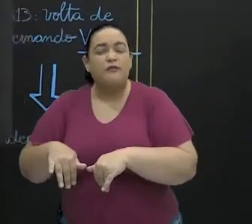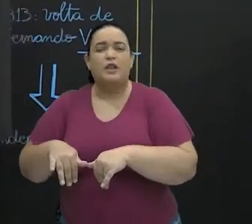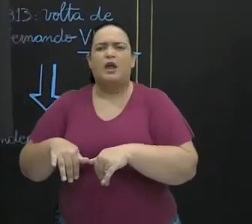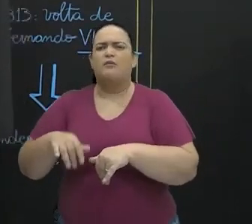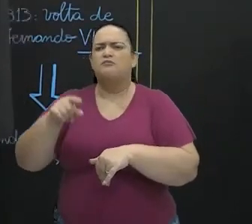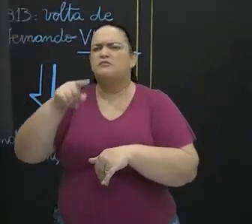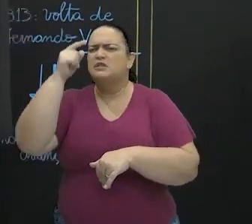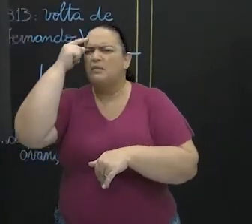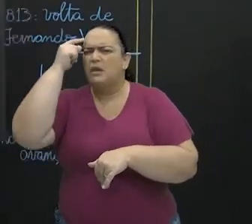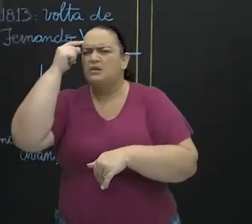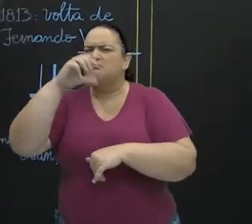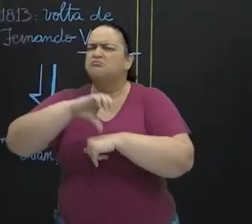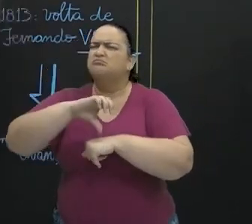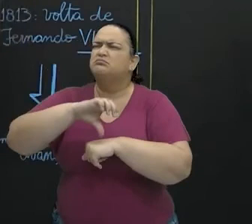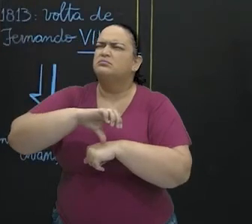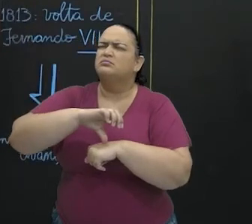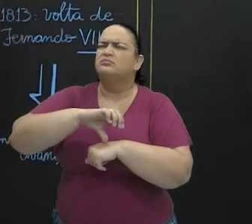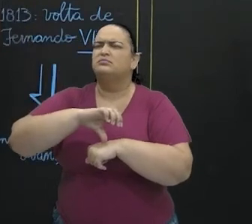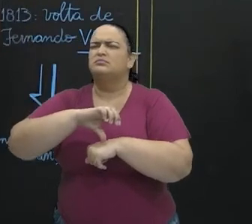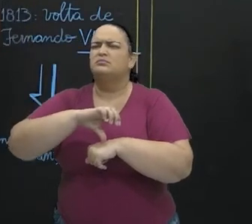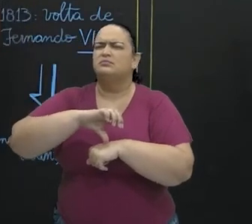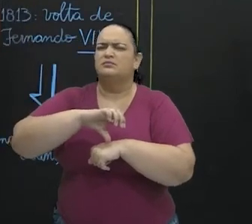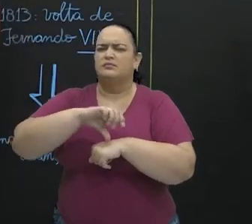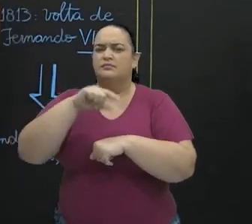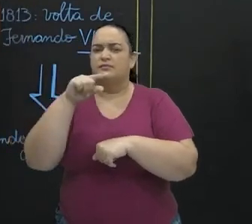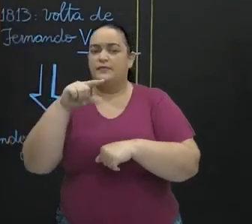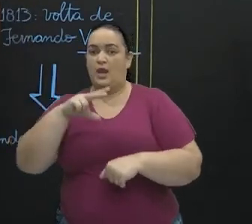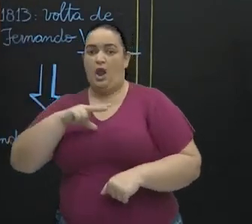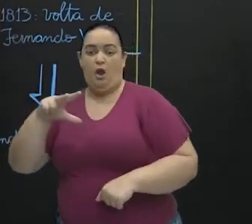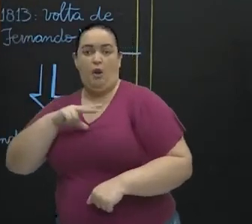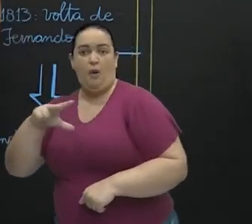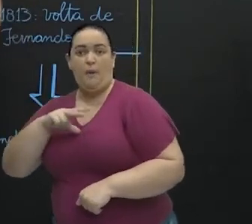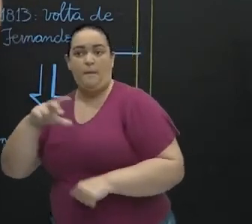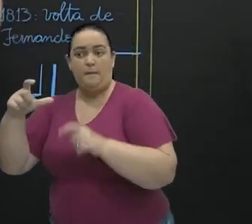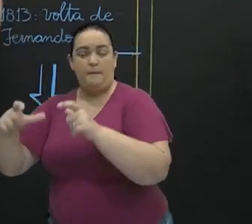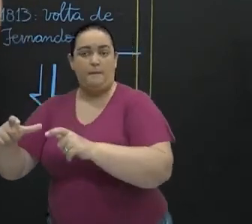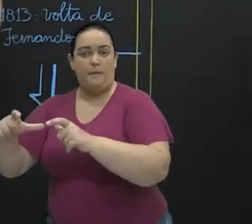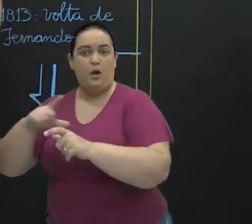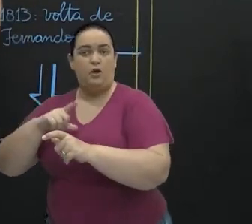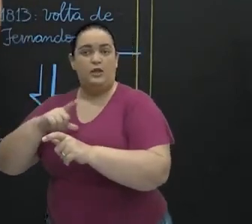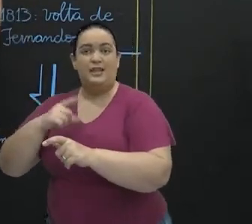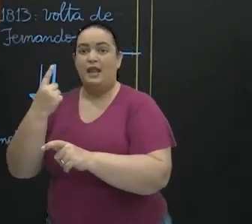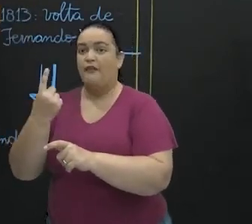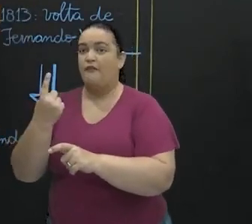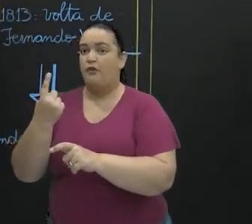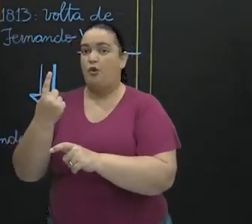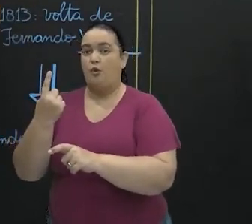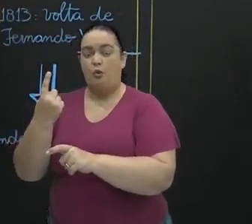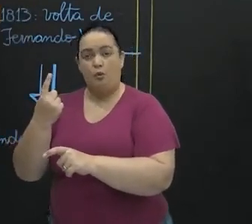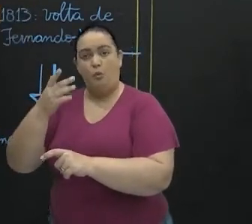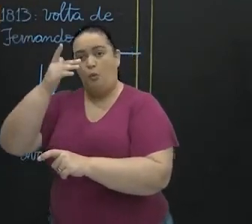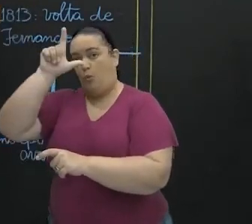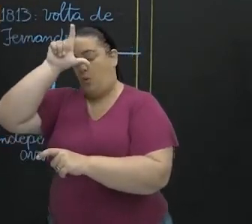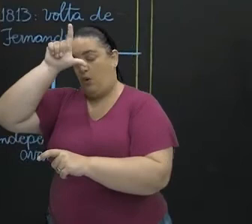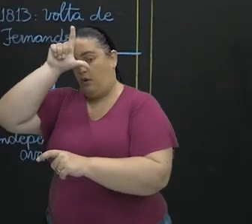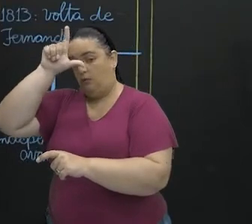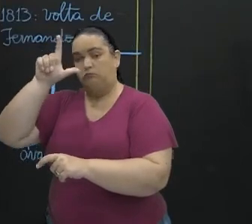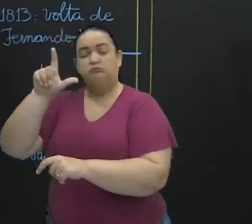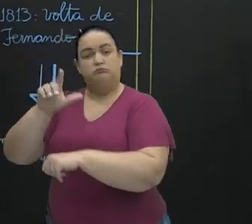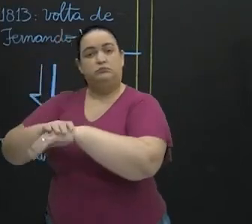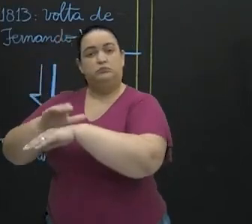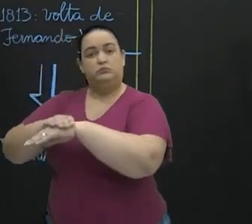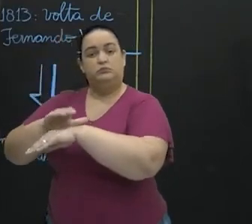porque, no caso da América Portuguesa, houve uma centralização territorial, a